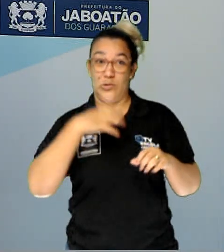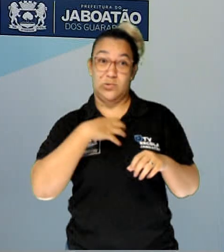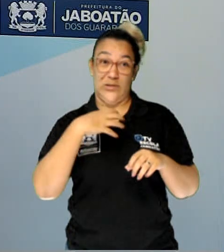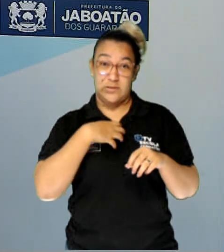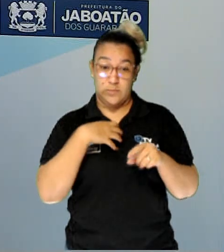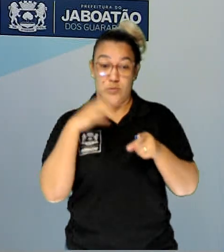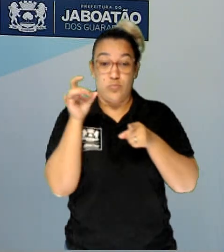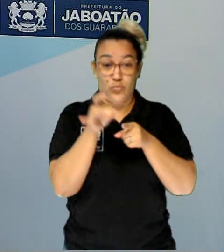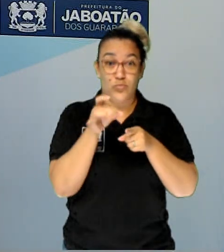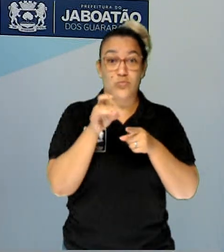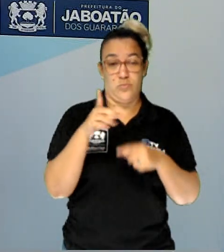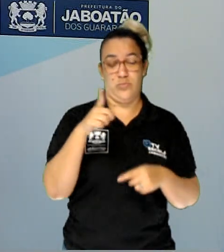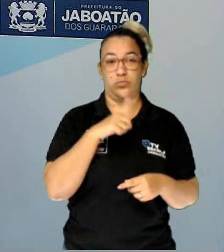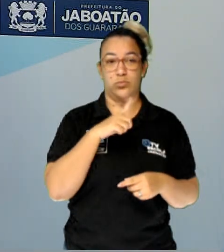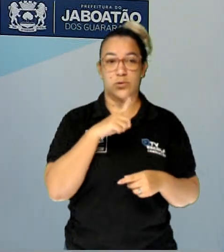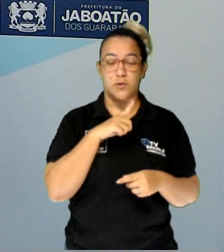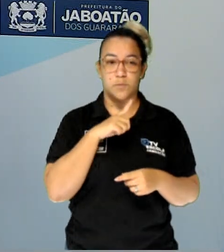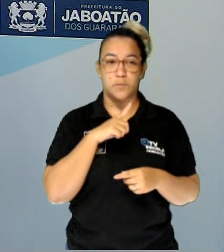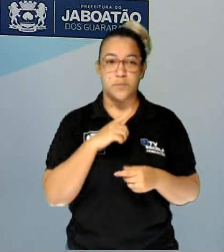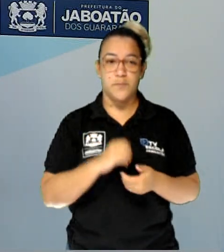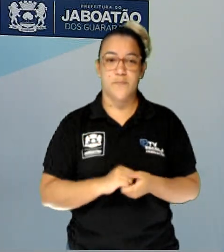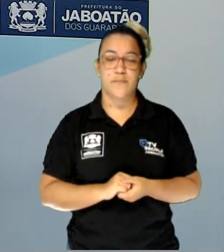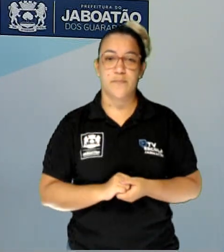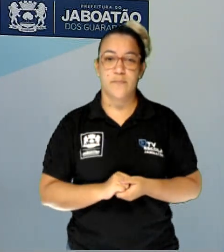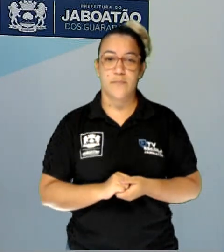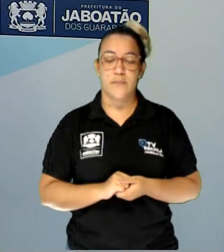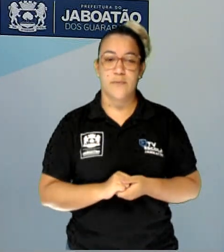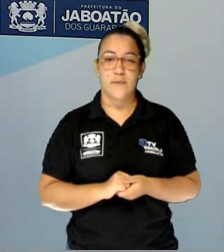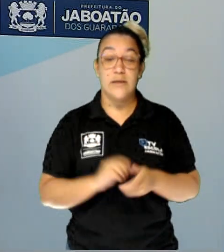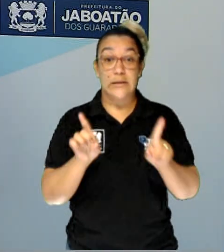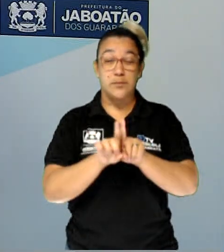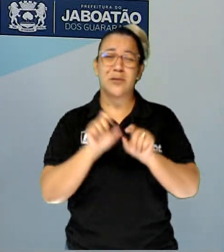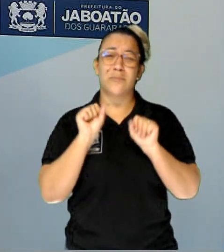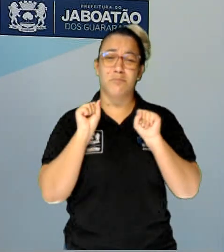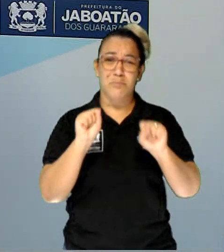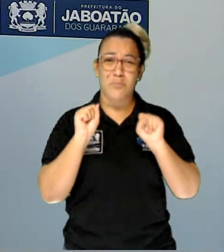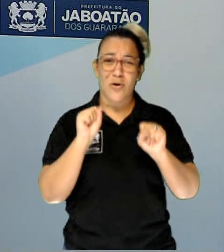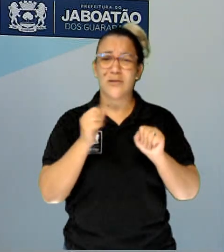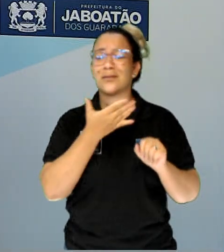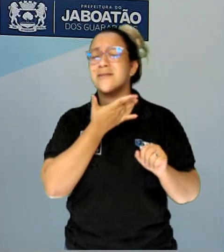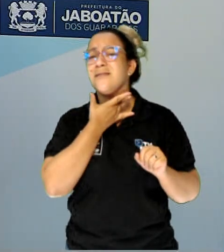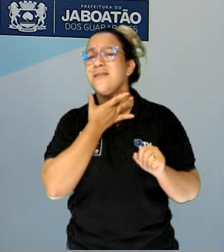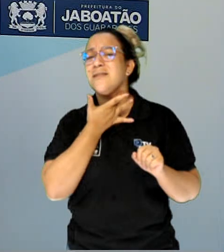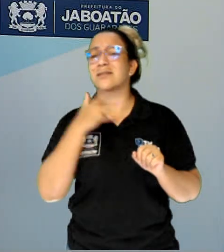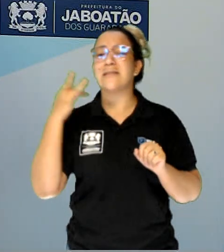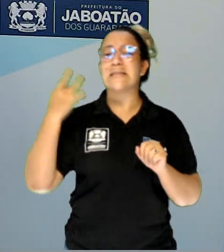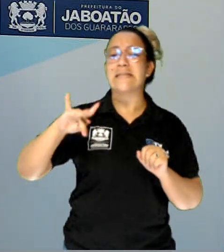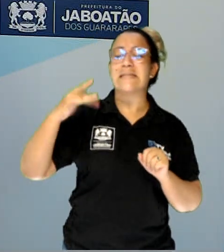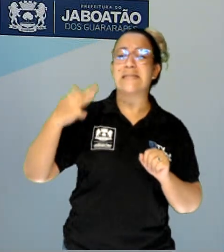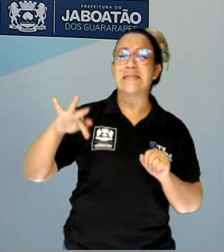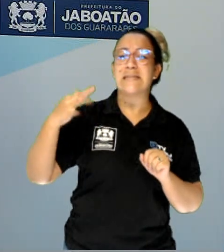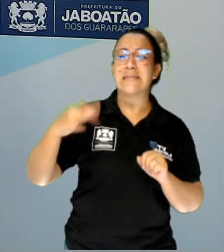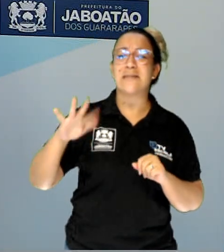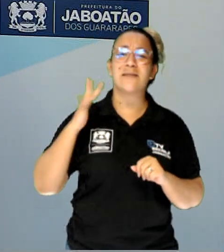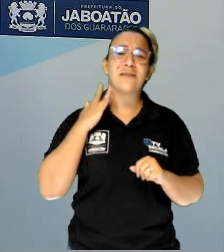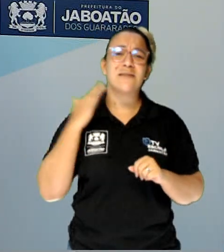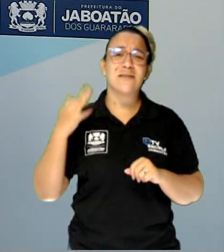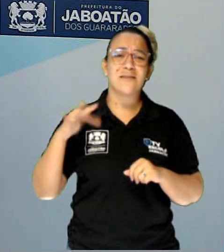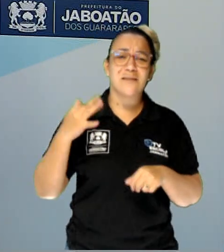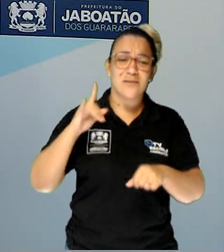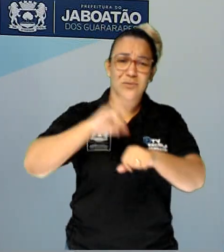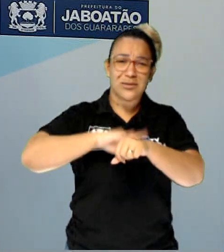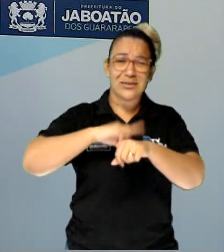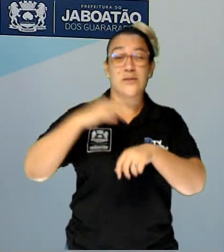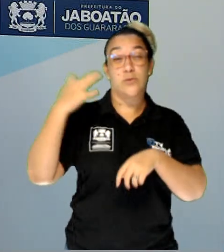gonorréia, tá? E você também pode ter aqui, inclusive, até dor de garganta, dor a urinar também,